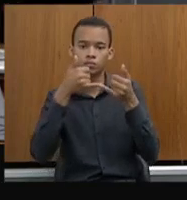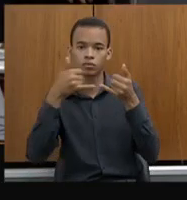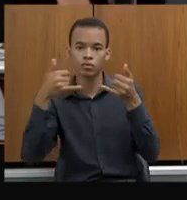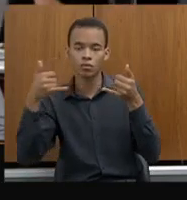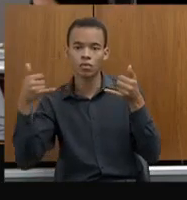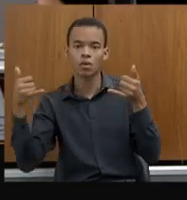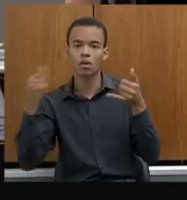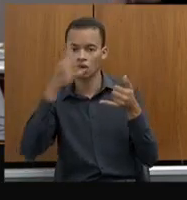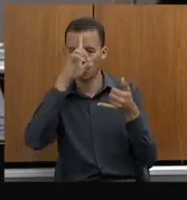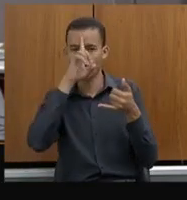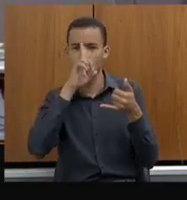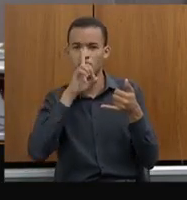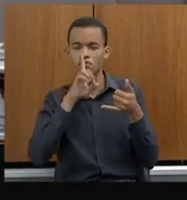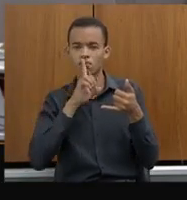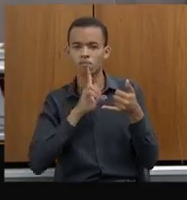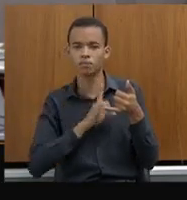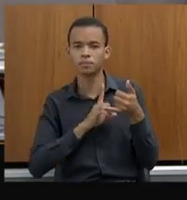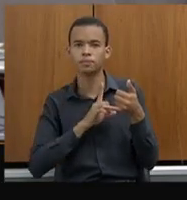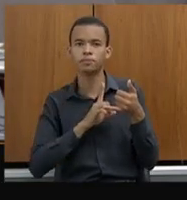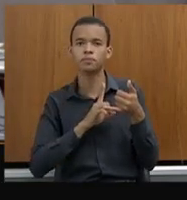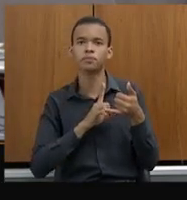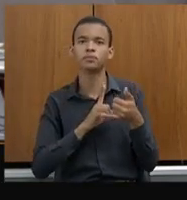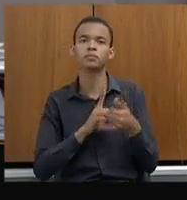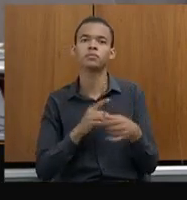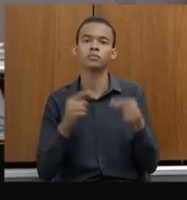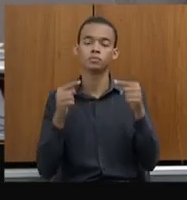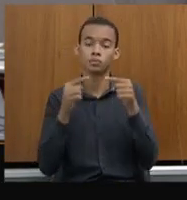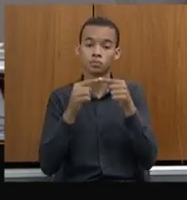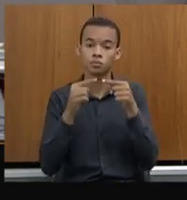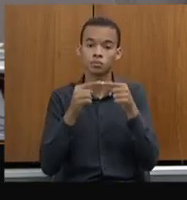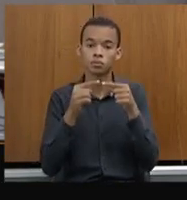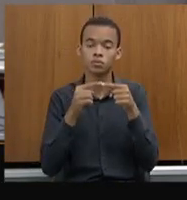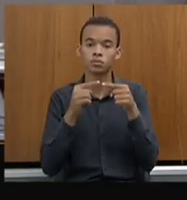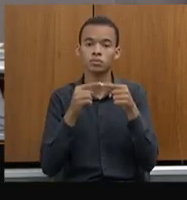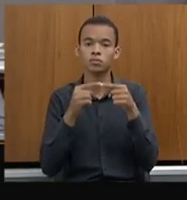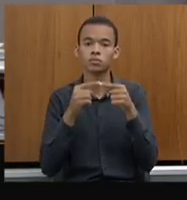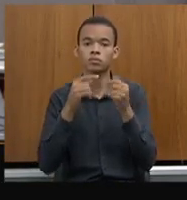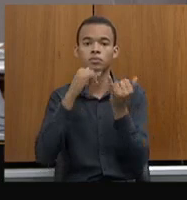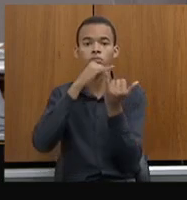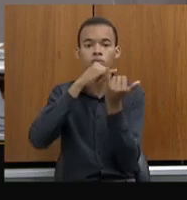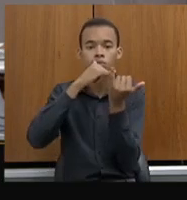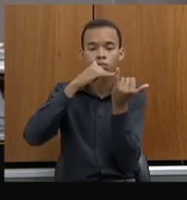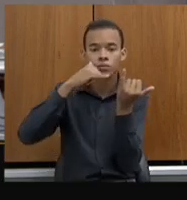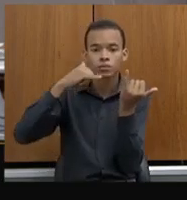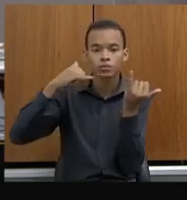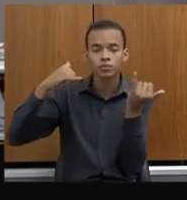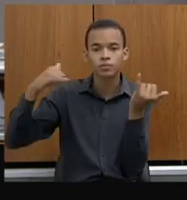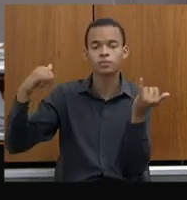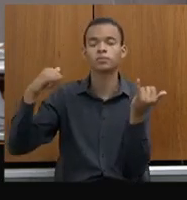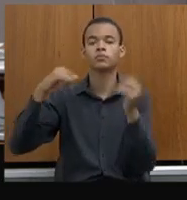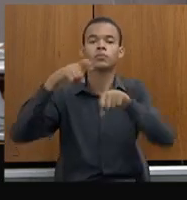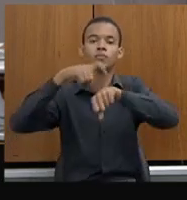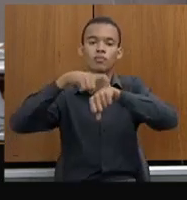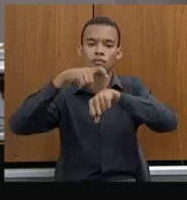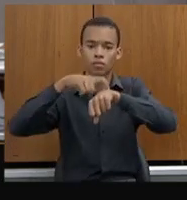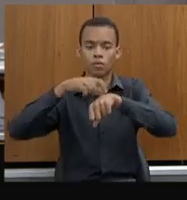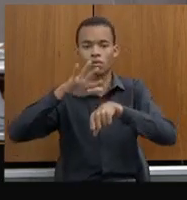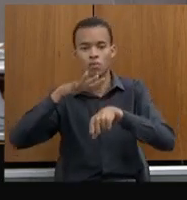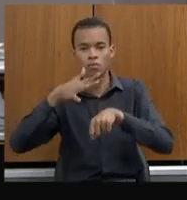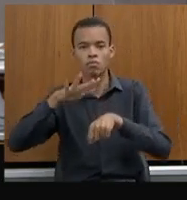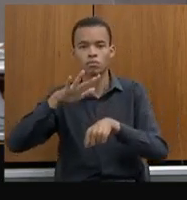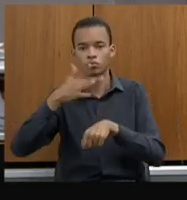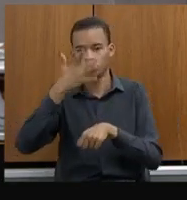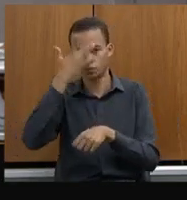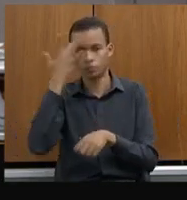meio caque, essa linha é a média, aí é que está a média do tempo de espera do plantão